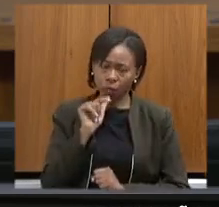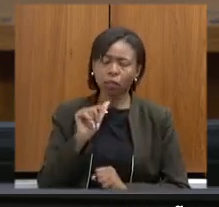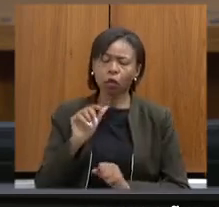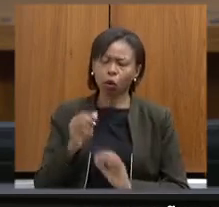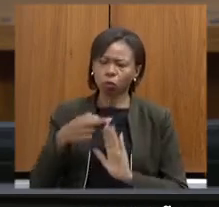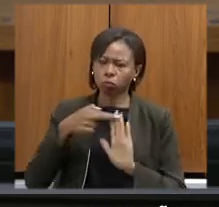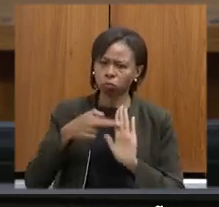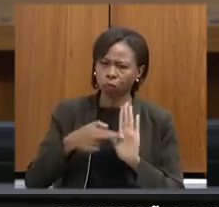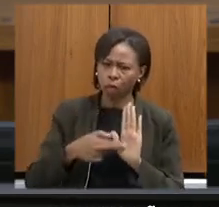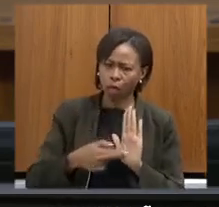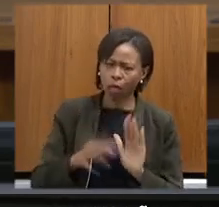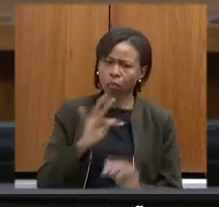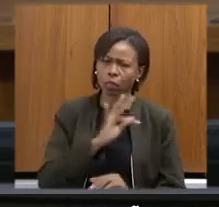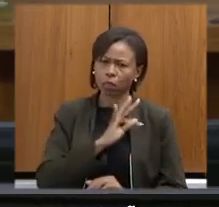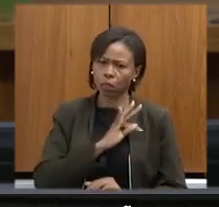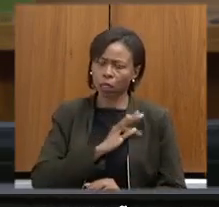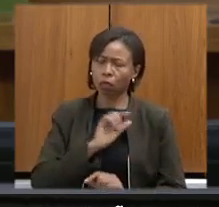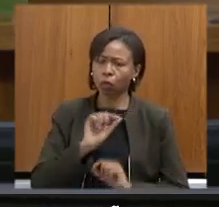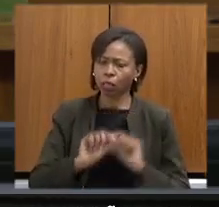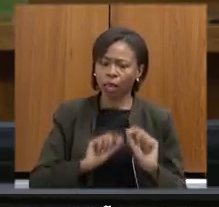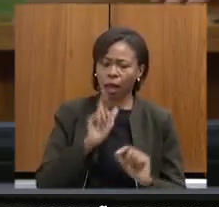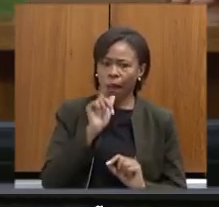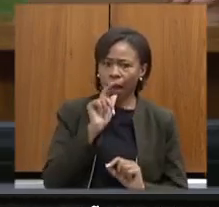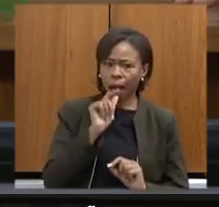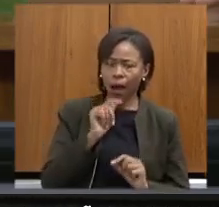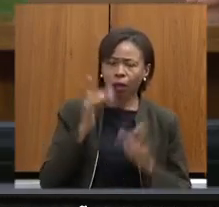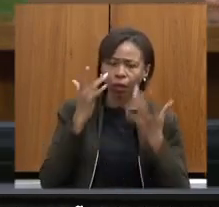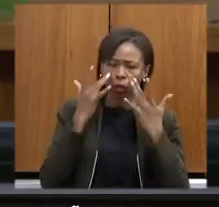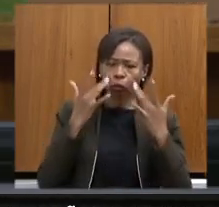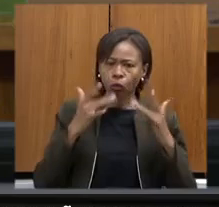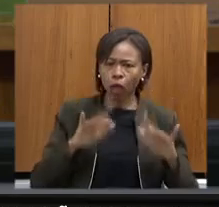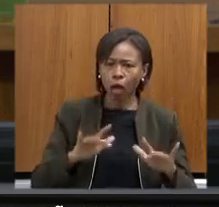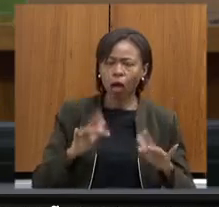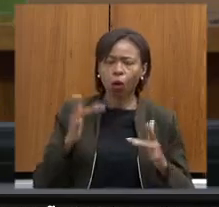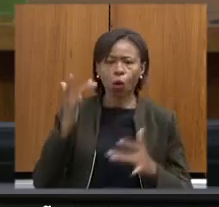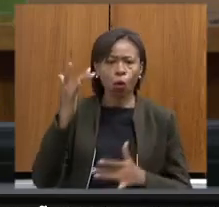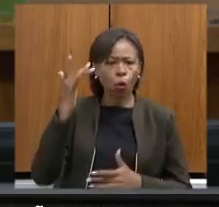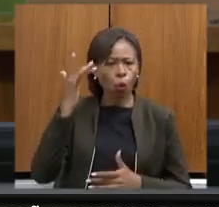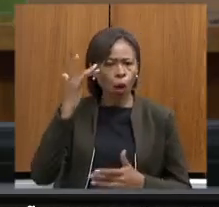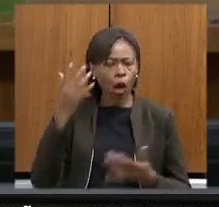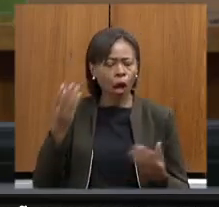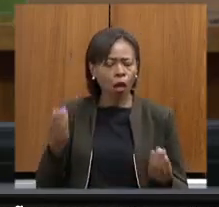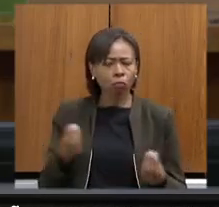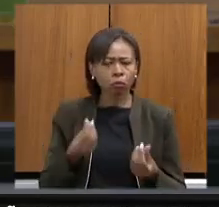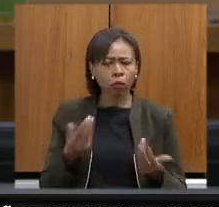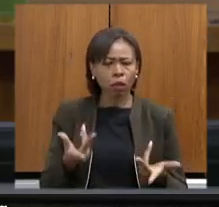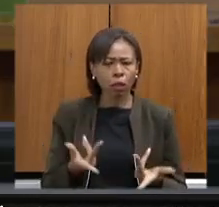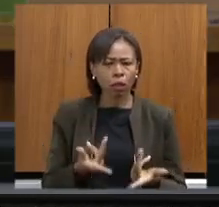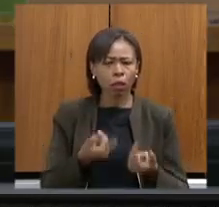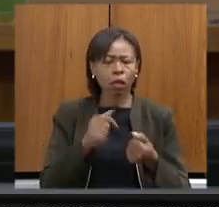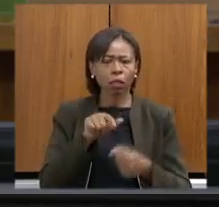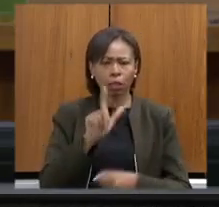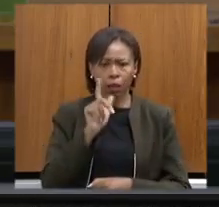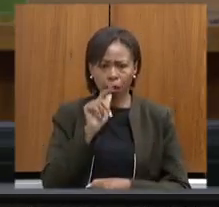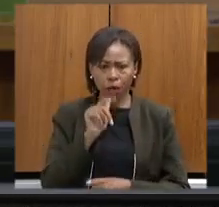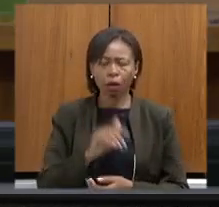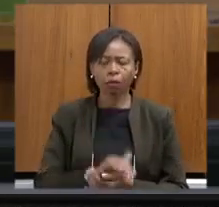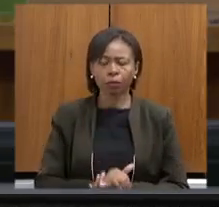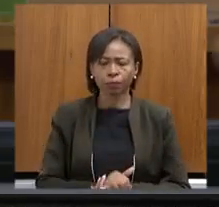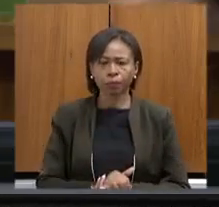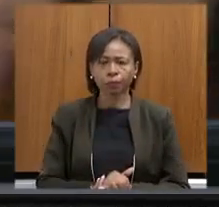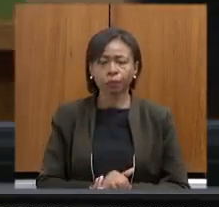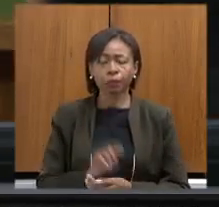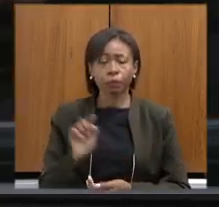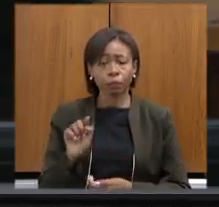vista disponibilidade de água natural do ponto de vista de qualidade da água e também de demanda de uso da água esse